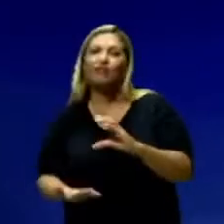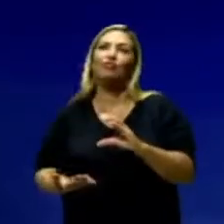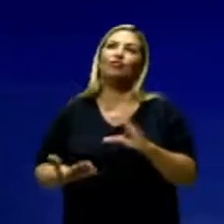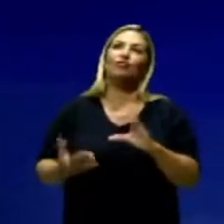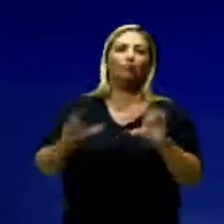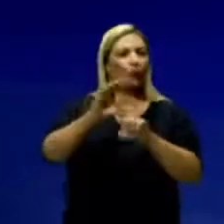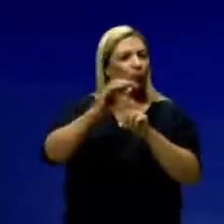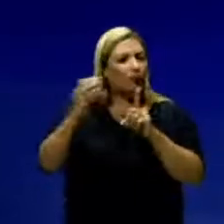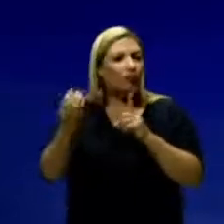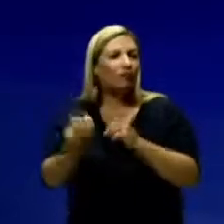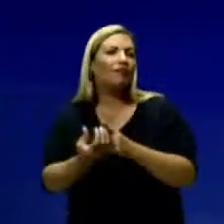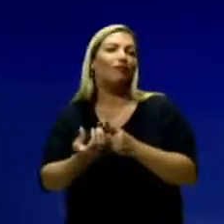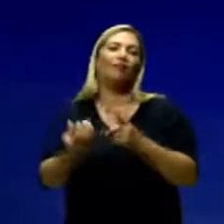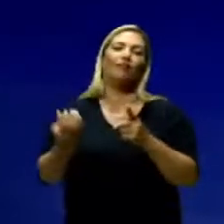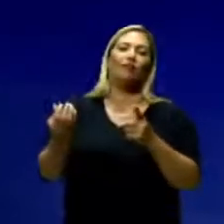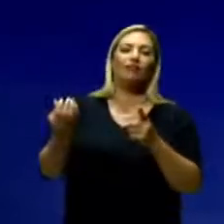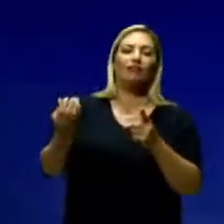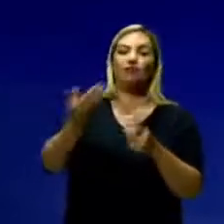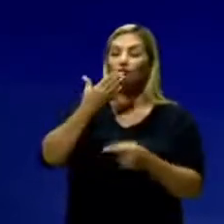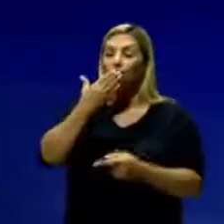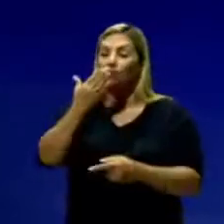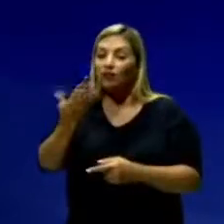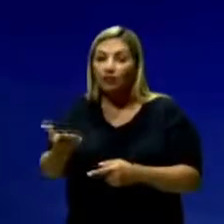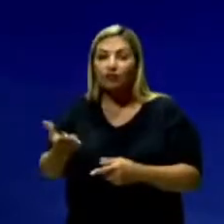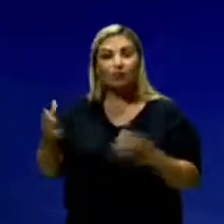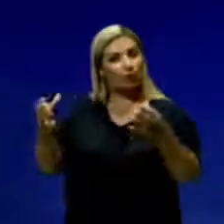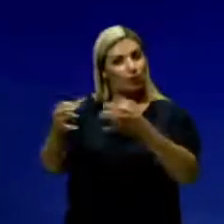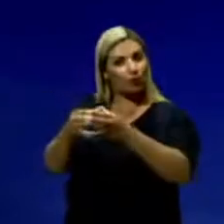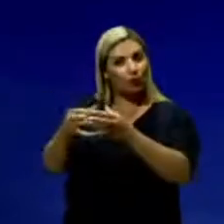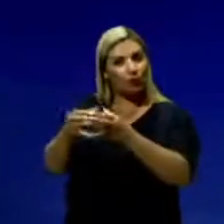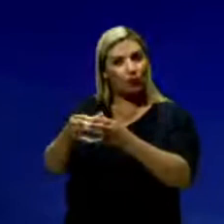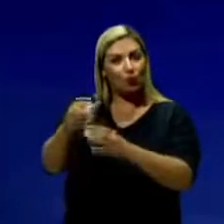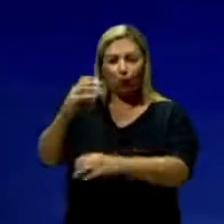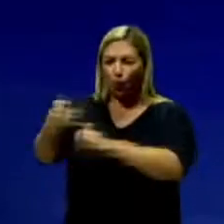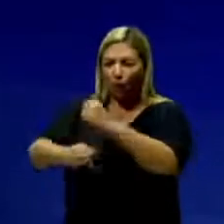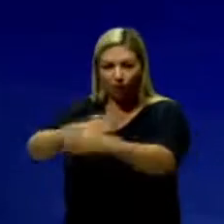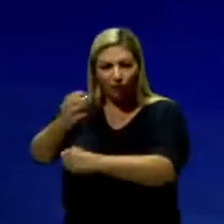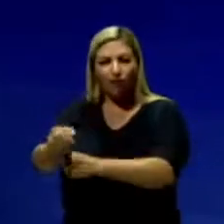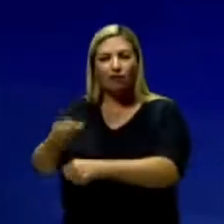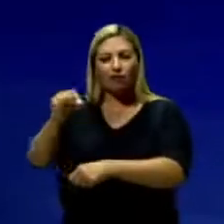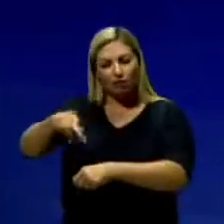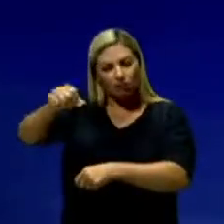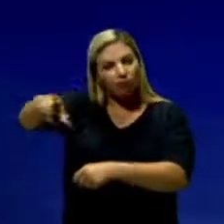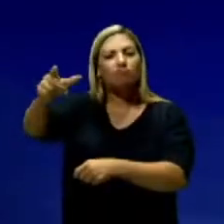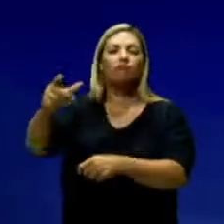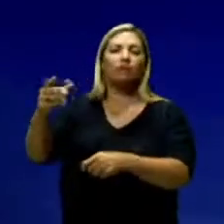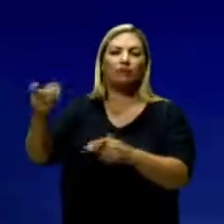comunidade, para favorecer a comunidade colheita e a questão da cultura.